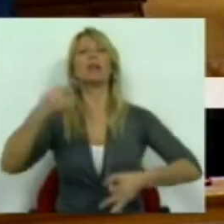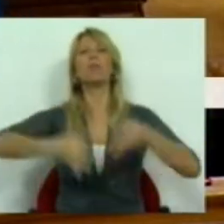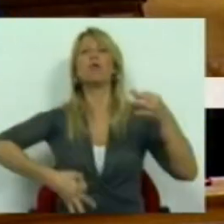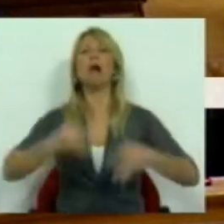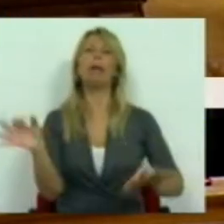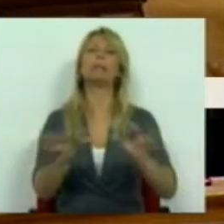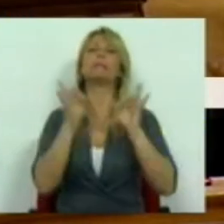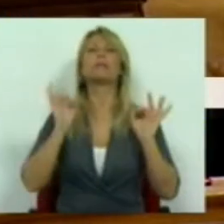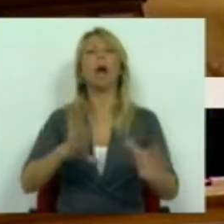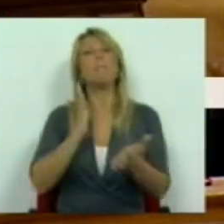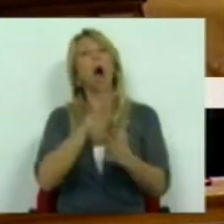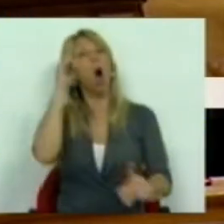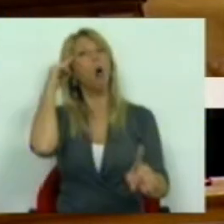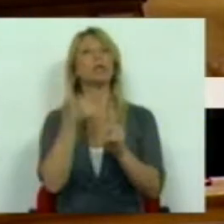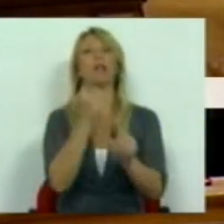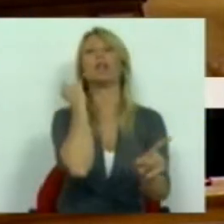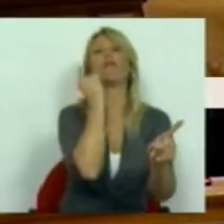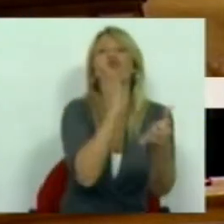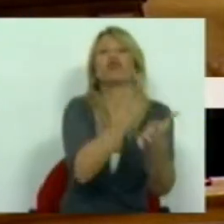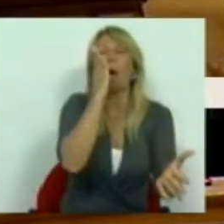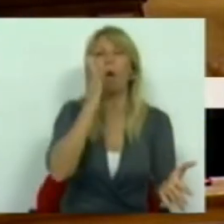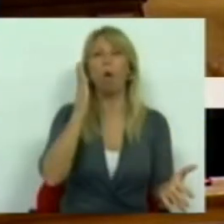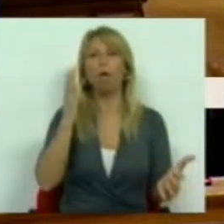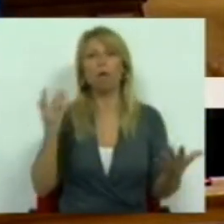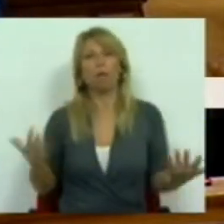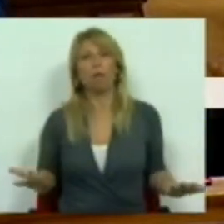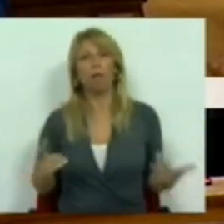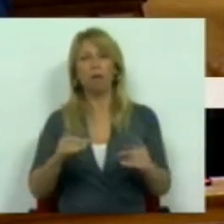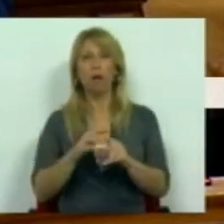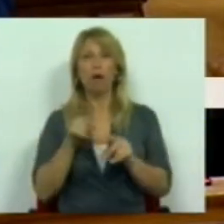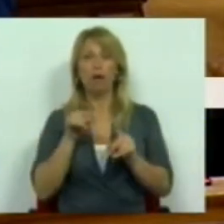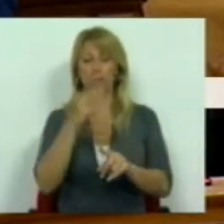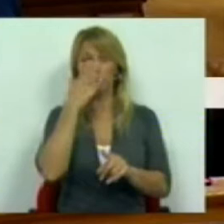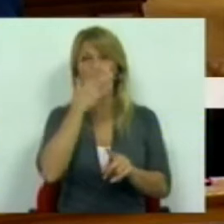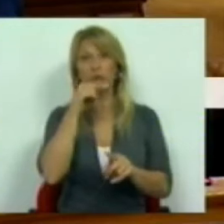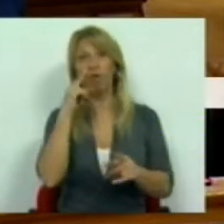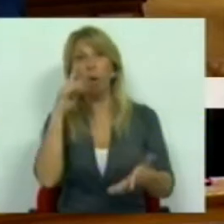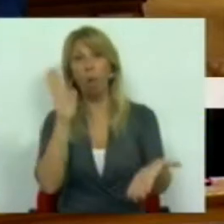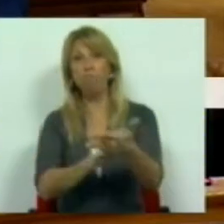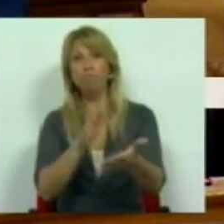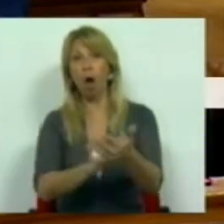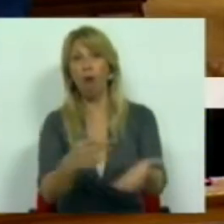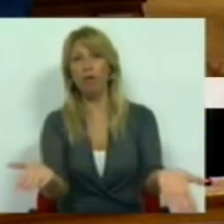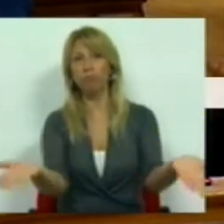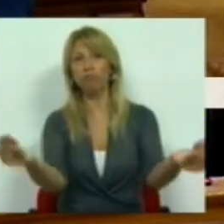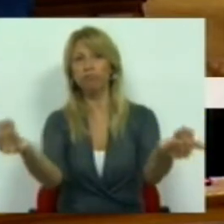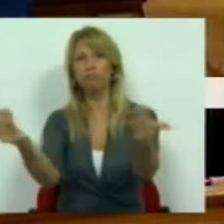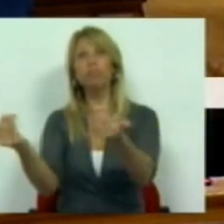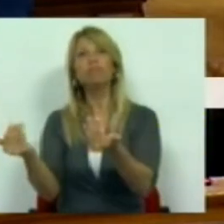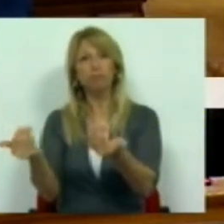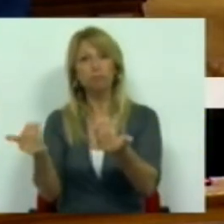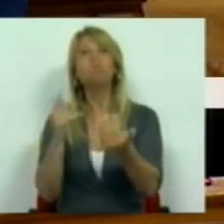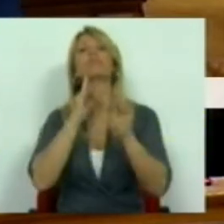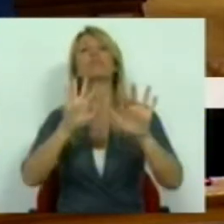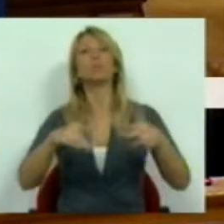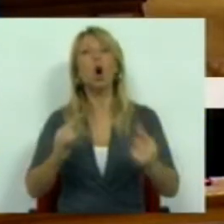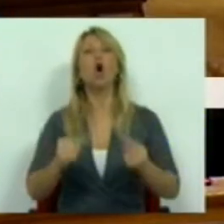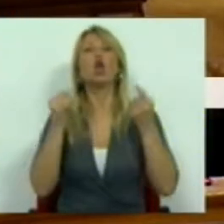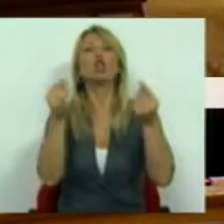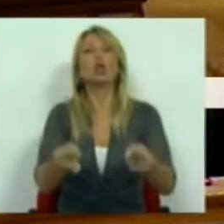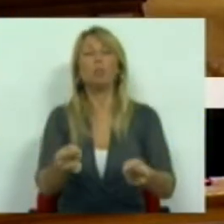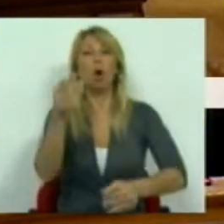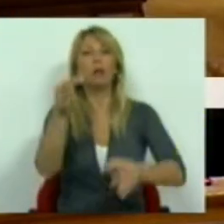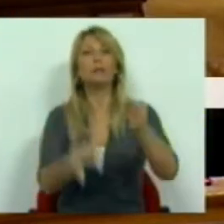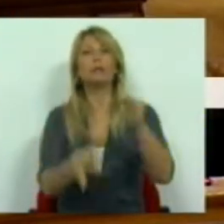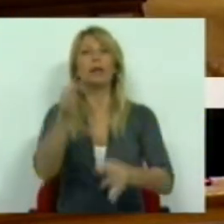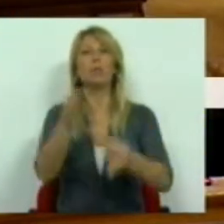que, no âmbito de uma repartição do ônus da prova, possam, em tribunal, esgrimir